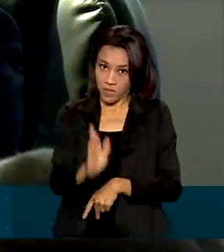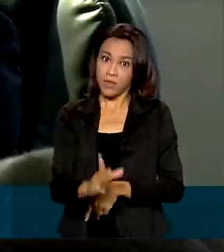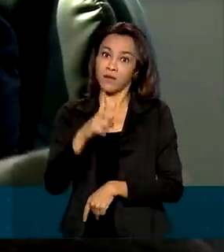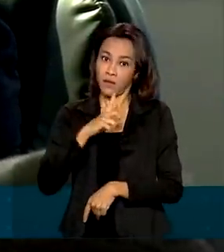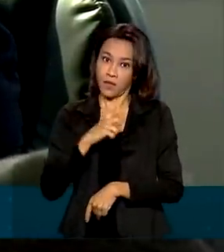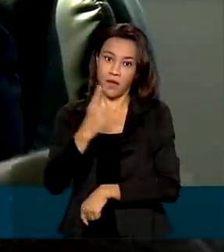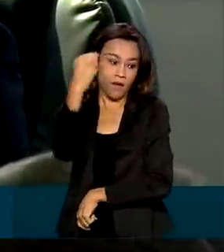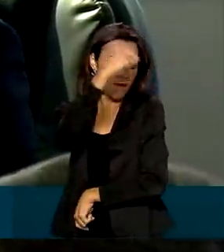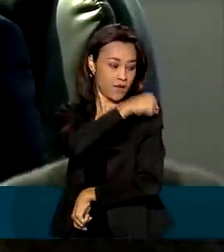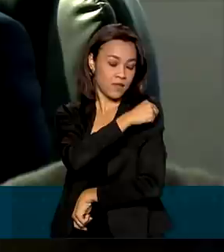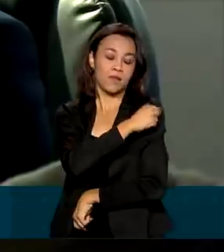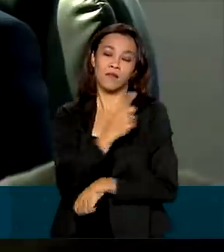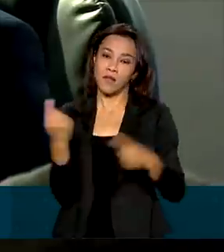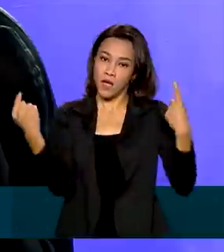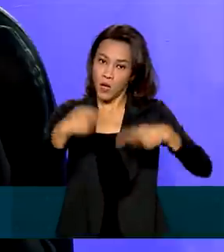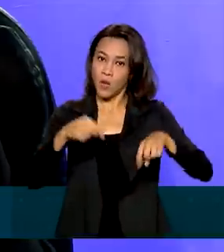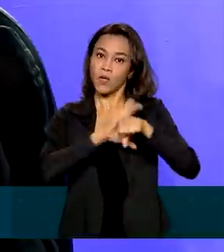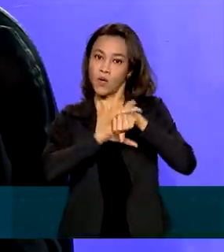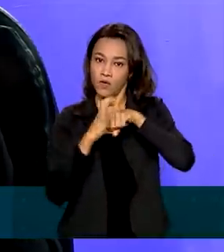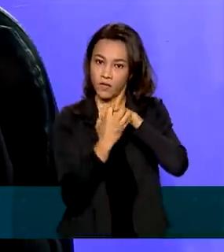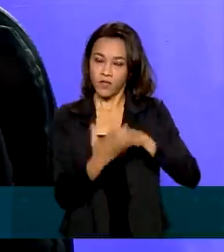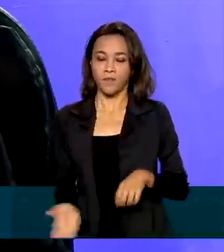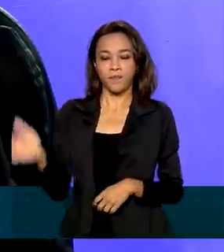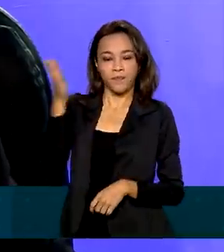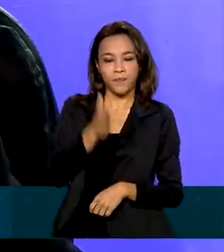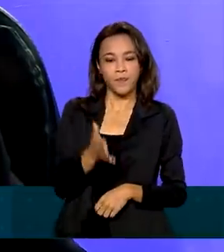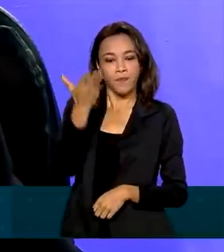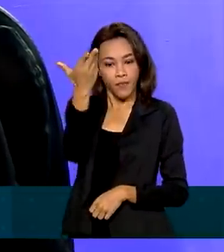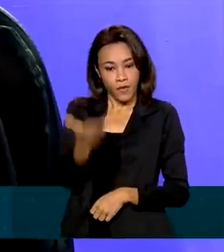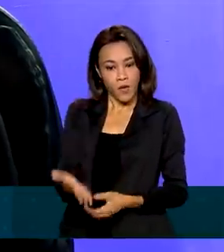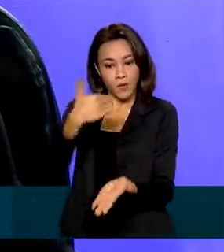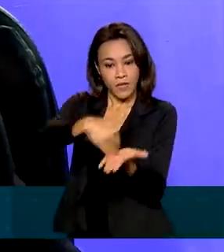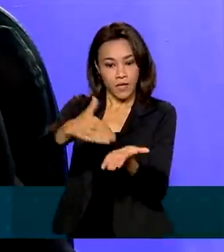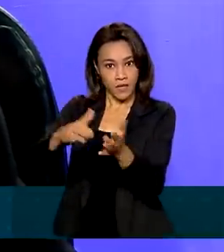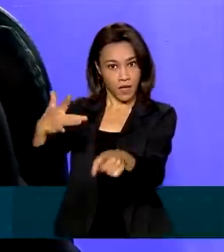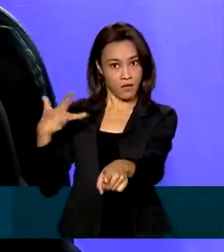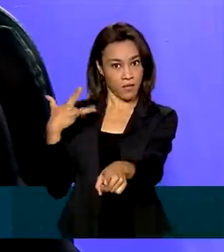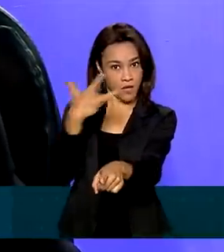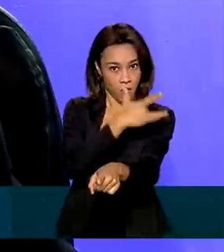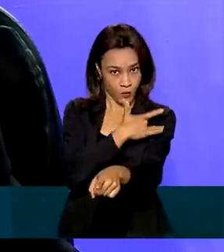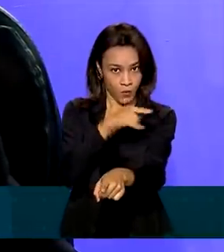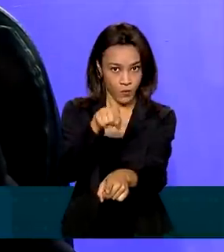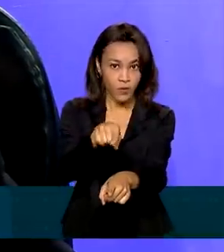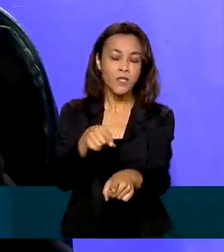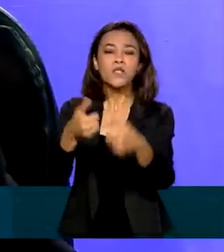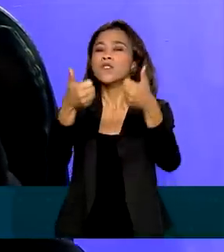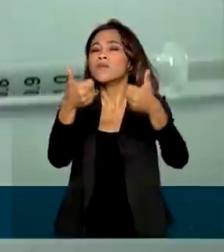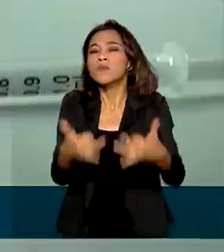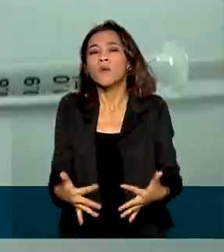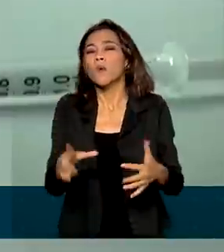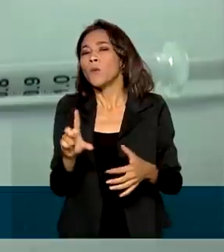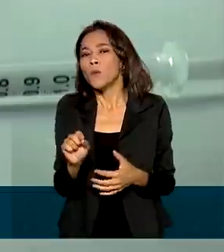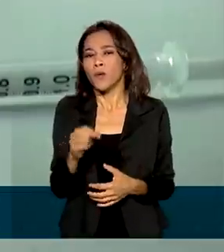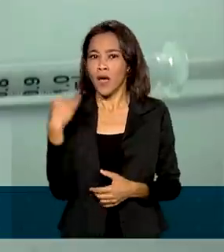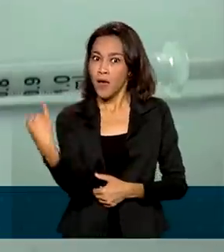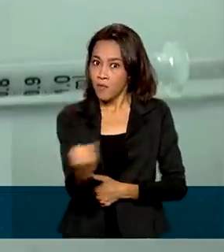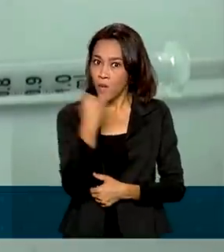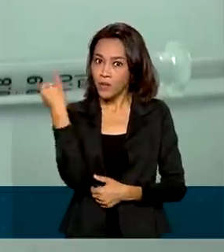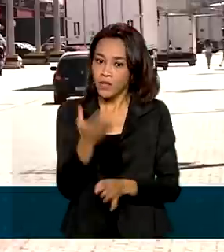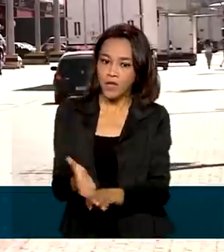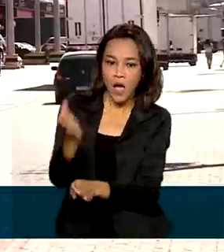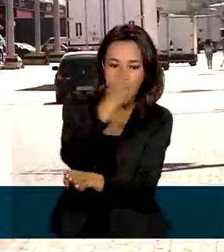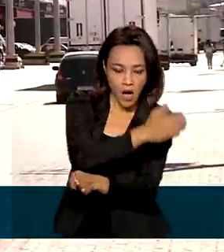a vacina contra a Covid-19. O secretário-executivo do Ministério da Saúde, Rodrigo Cruz, destacou a importância da triagem da